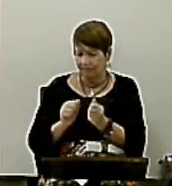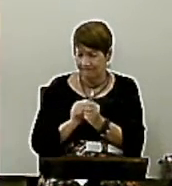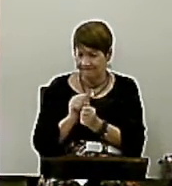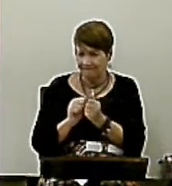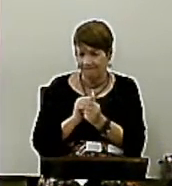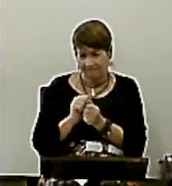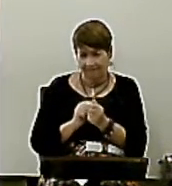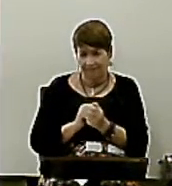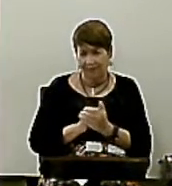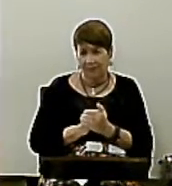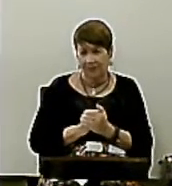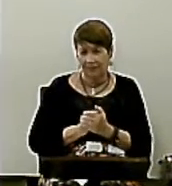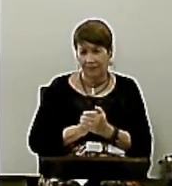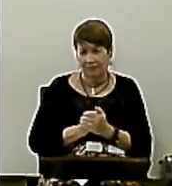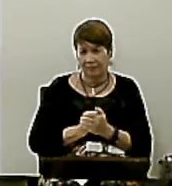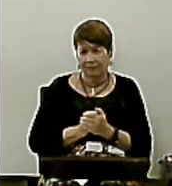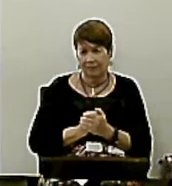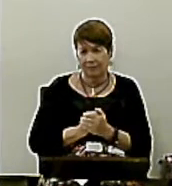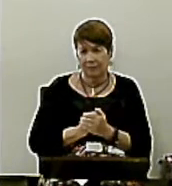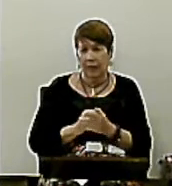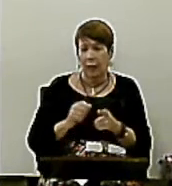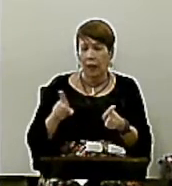Mas ele lavou os pés Também de Judas